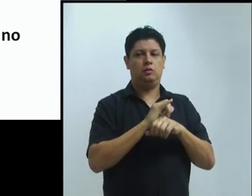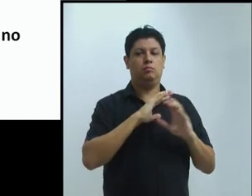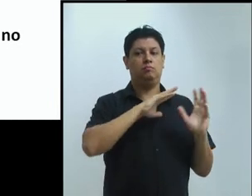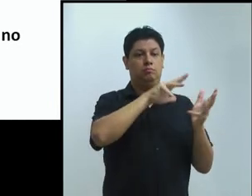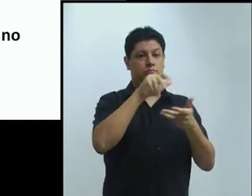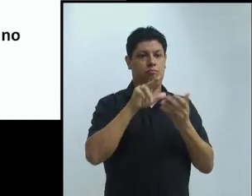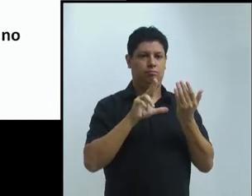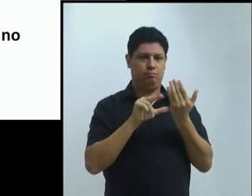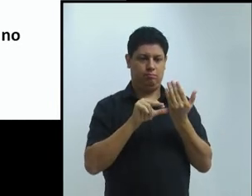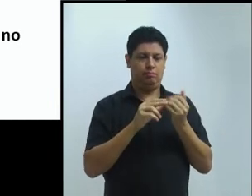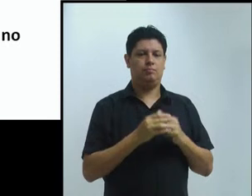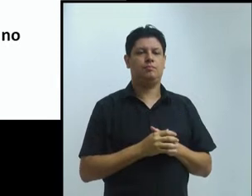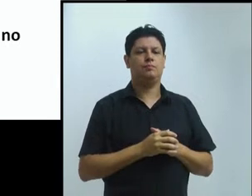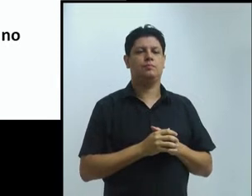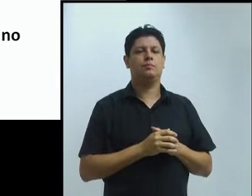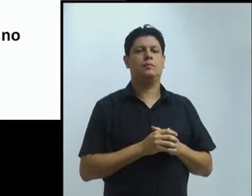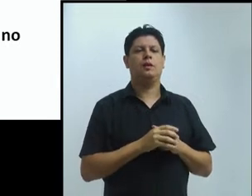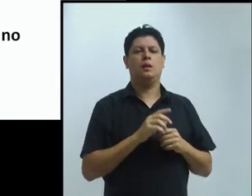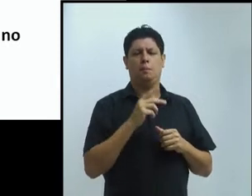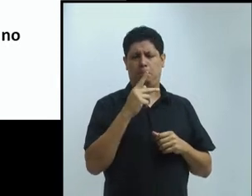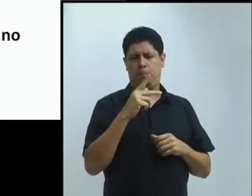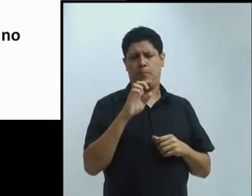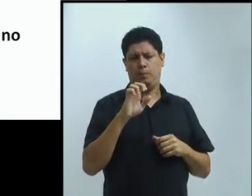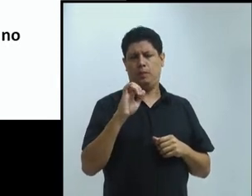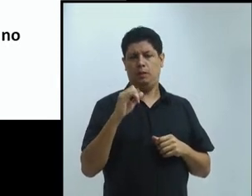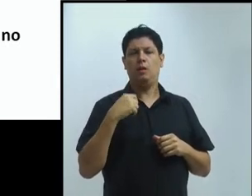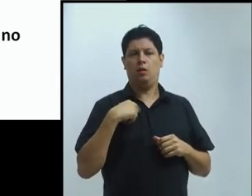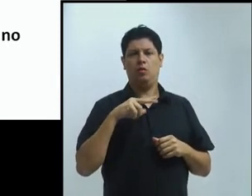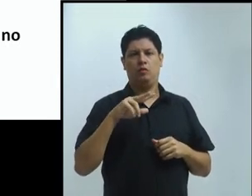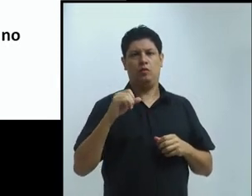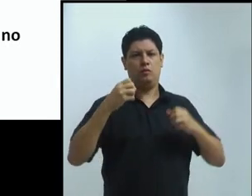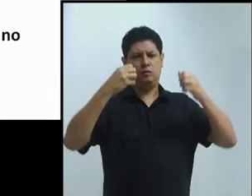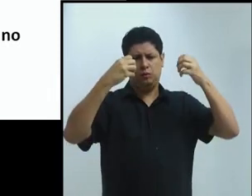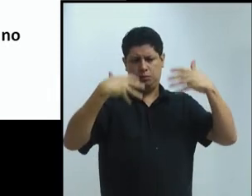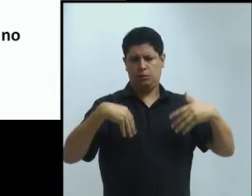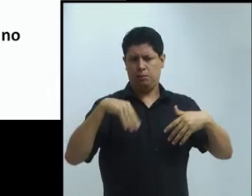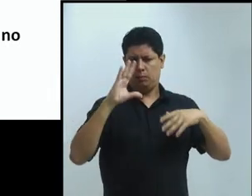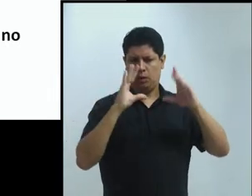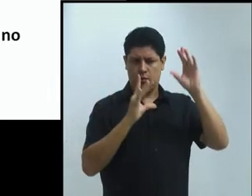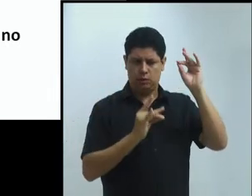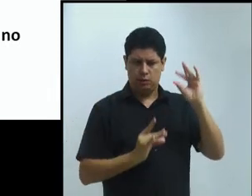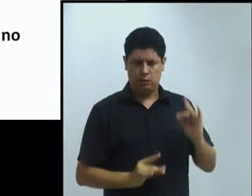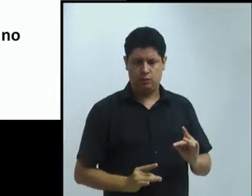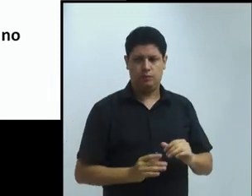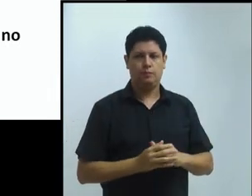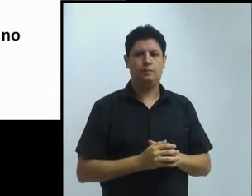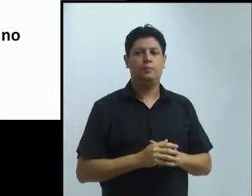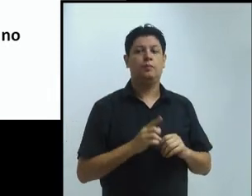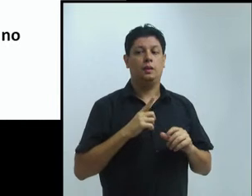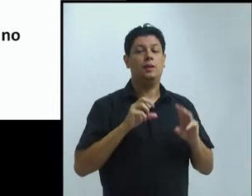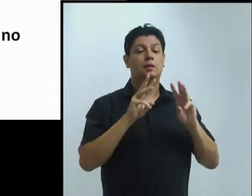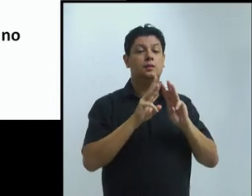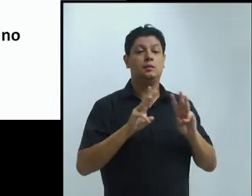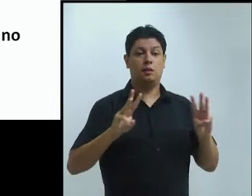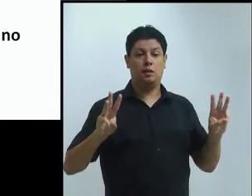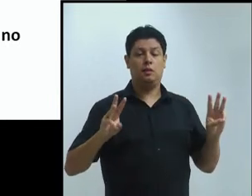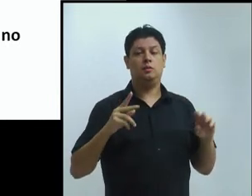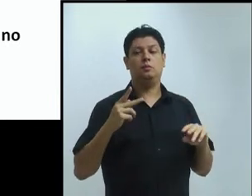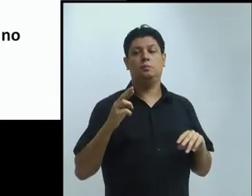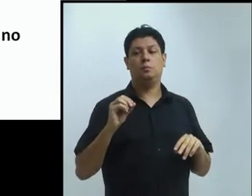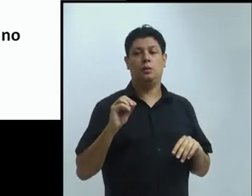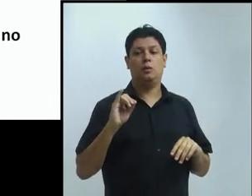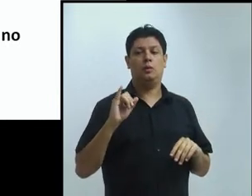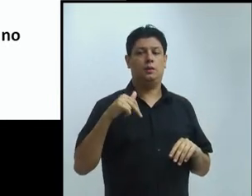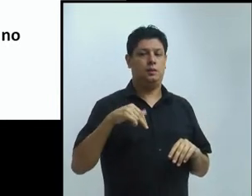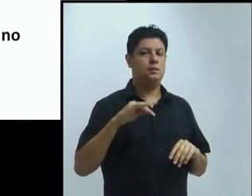Foi. Então, este documento está aí nesse site da Prointer. E aí eu